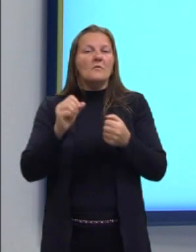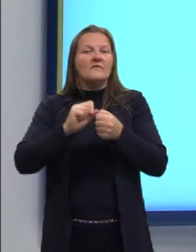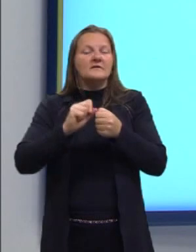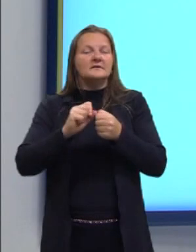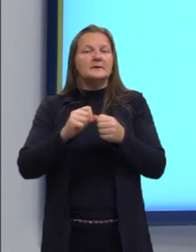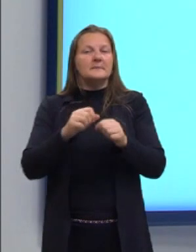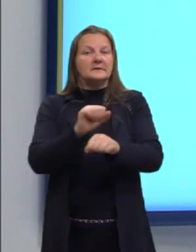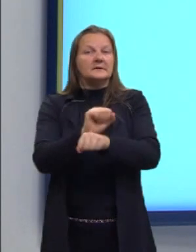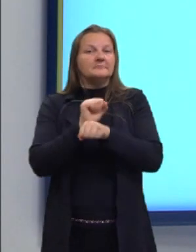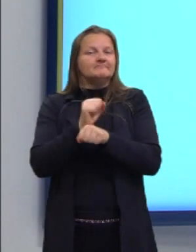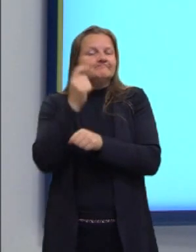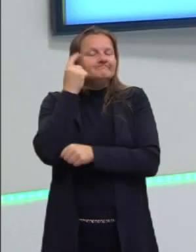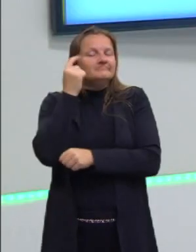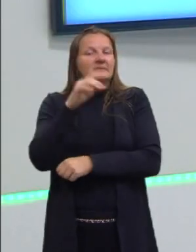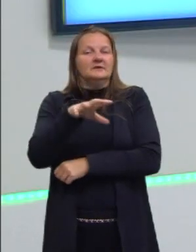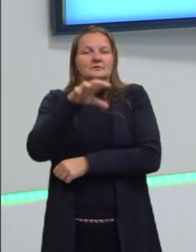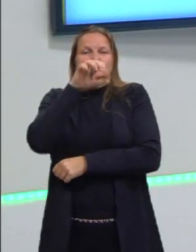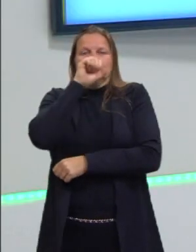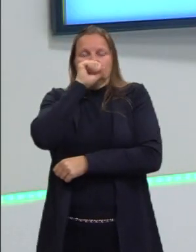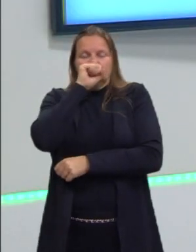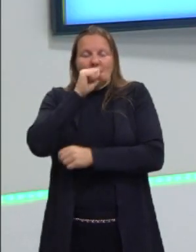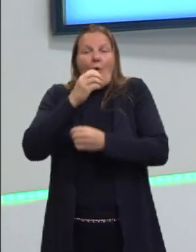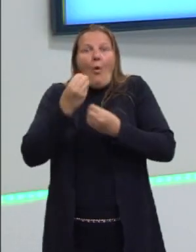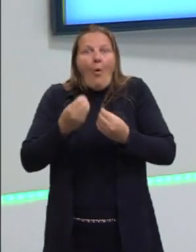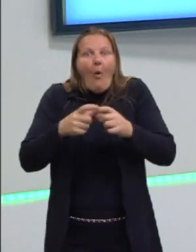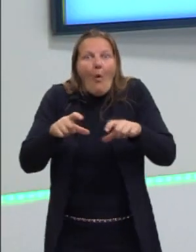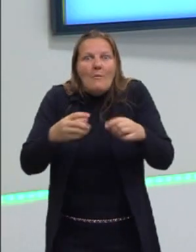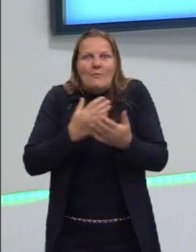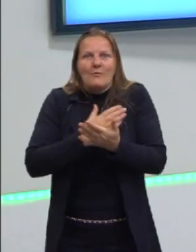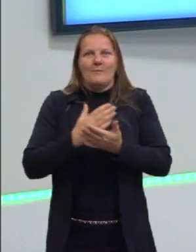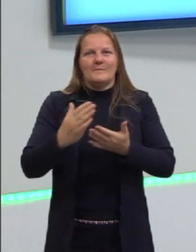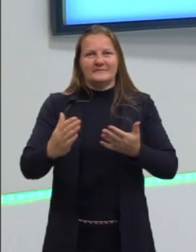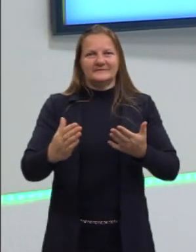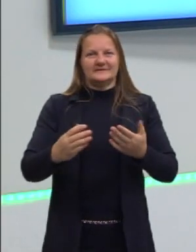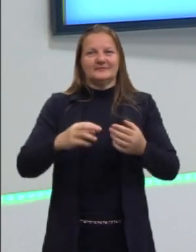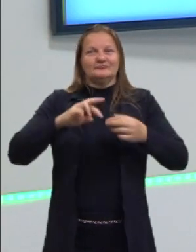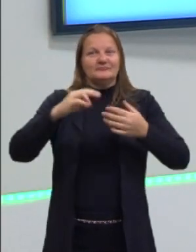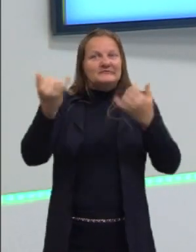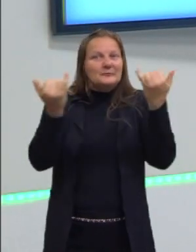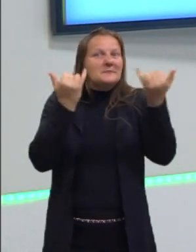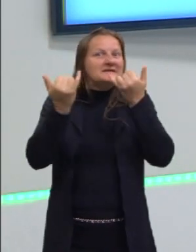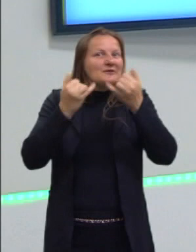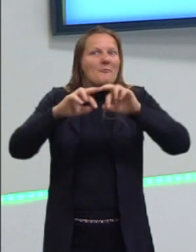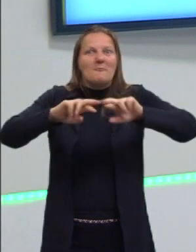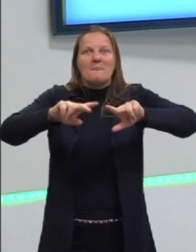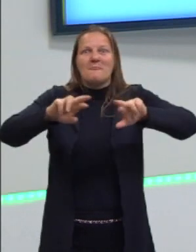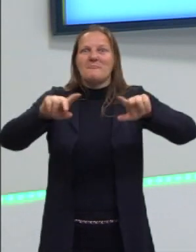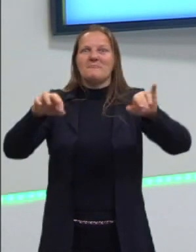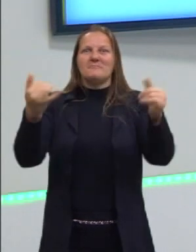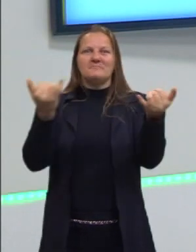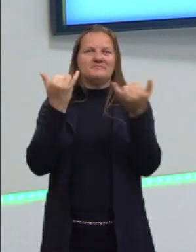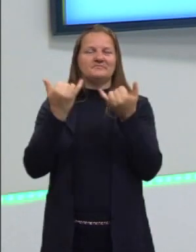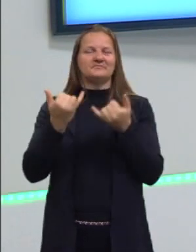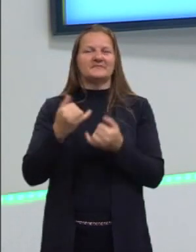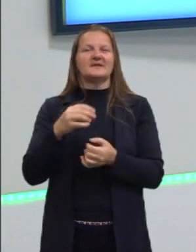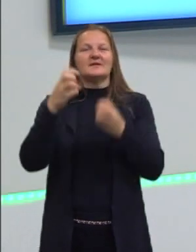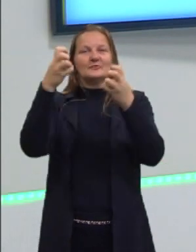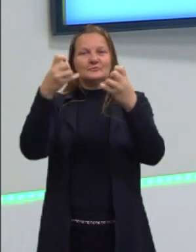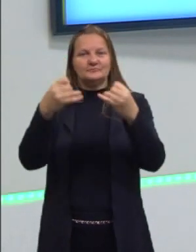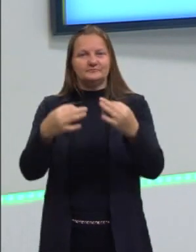que parar, respirar e ver por onde começa, né? Porque são muitas informações. E aí eu digo para vocês,